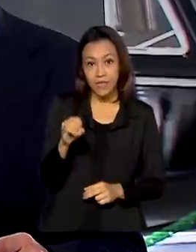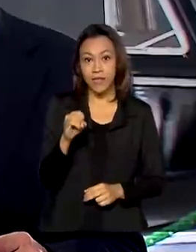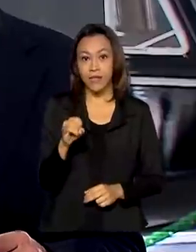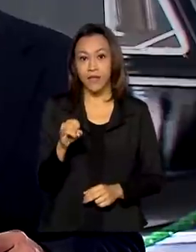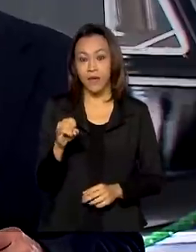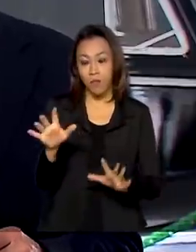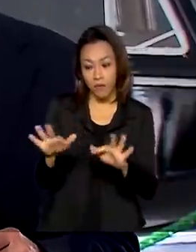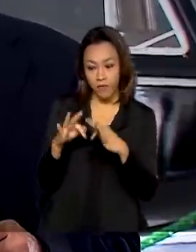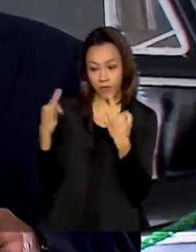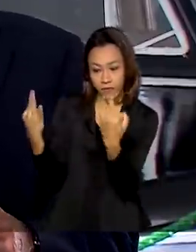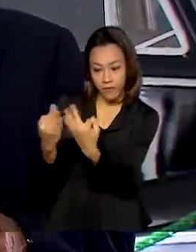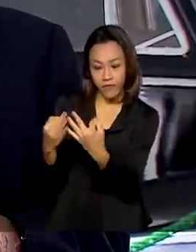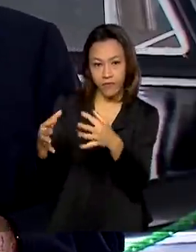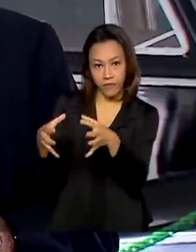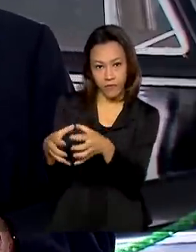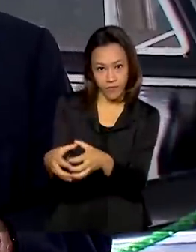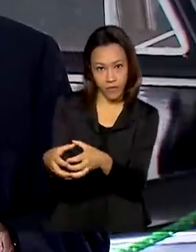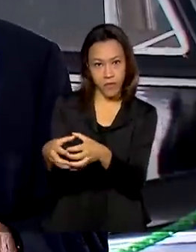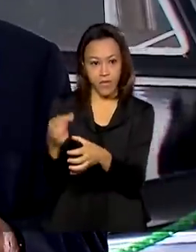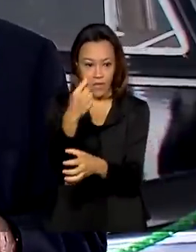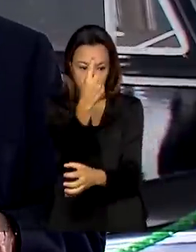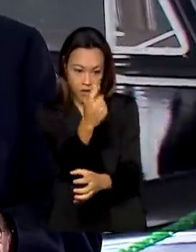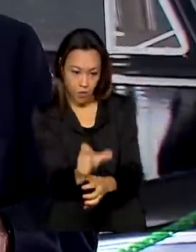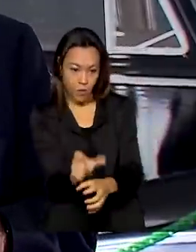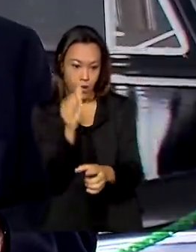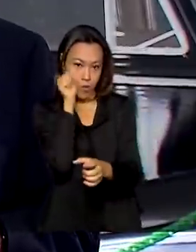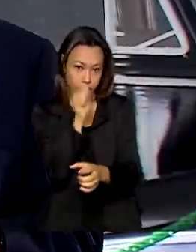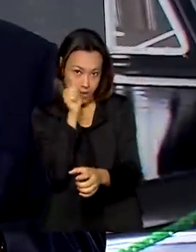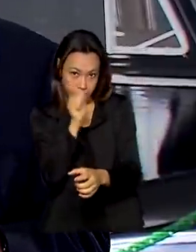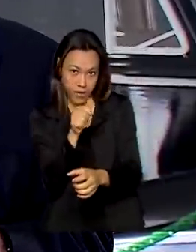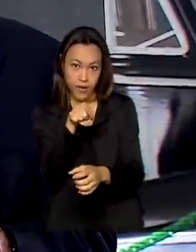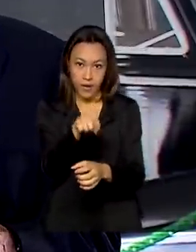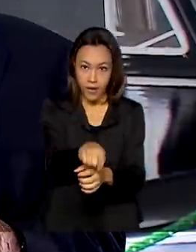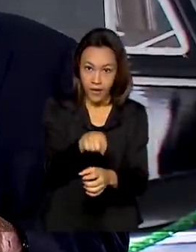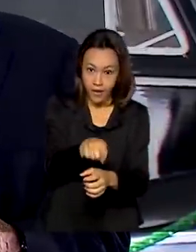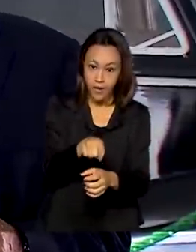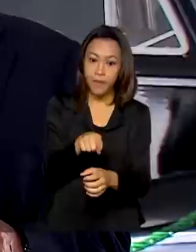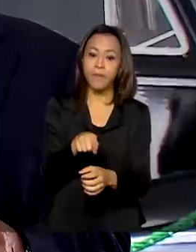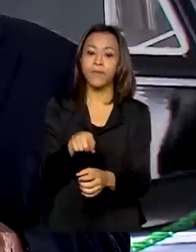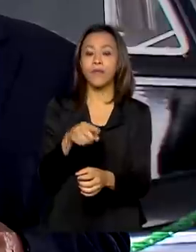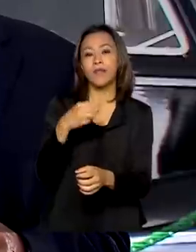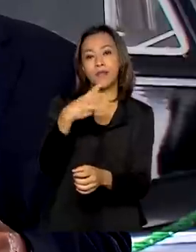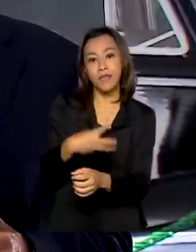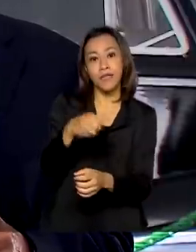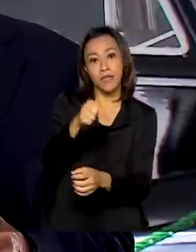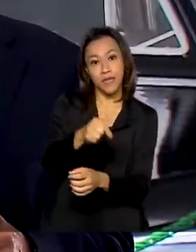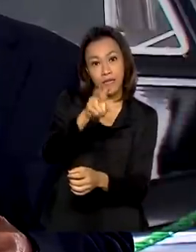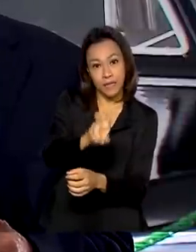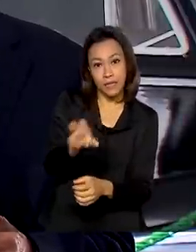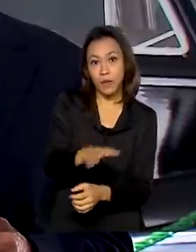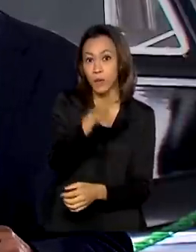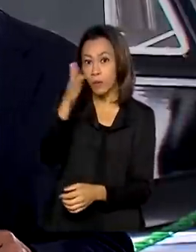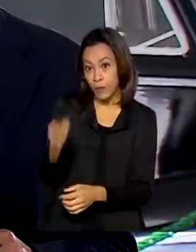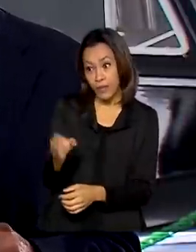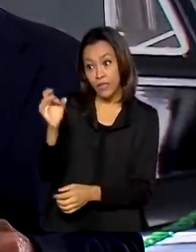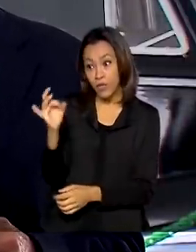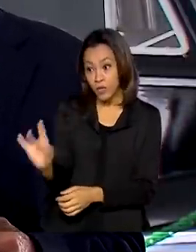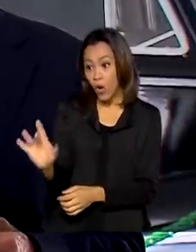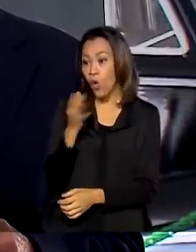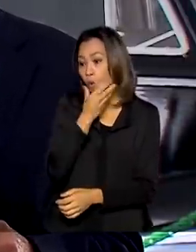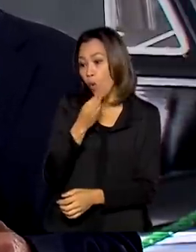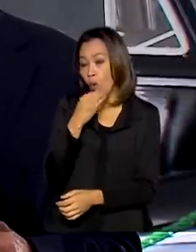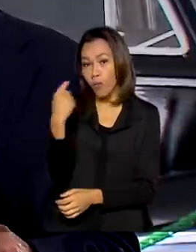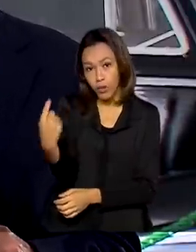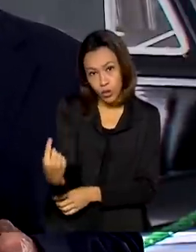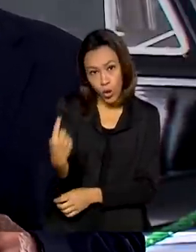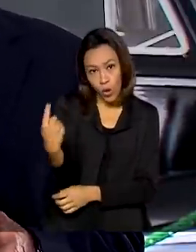monoparental dirigida por uma mulher, aí já é 375. Se for monoparental, se tiver um homem sozinho, aí